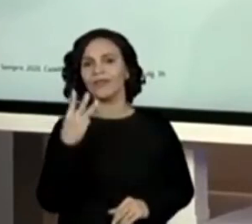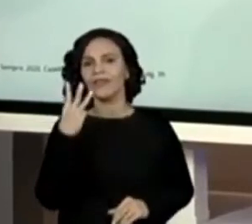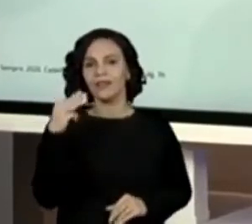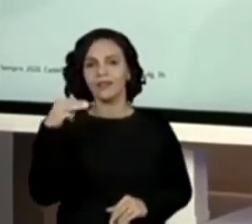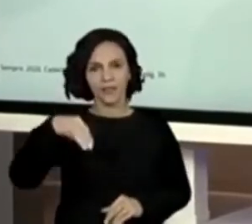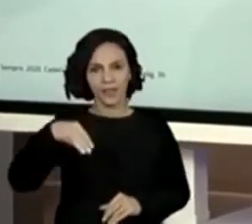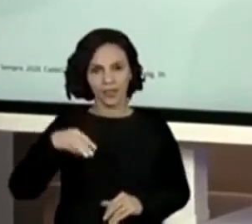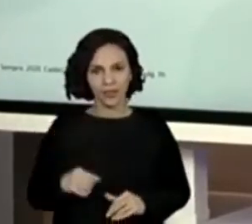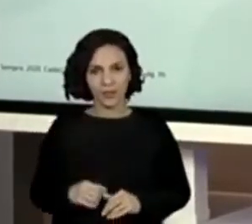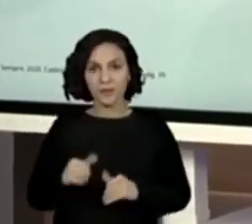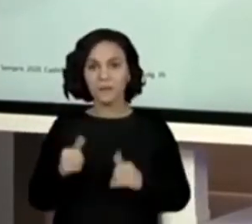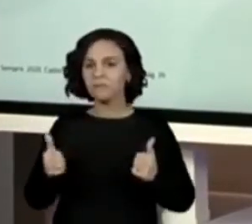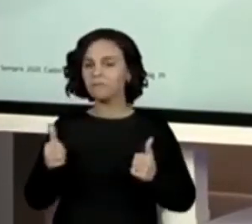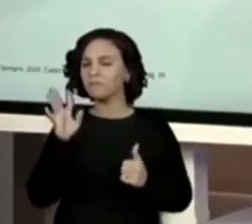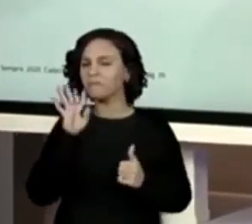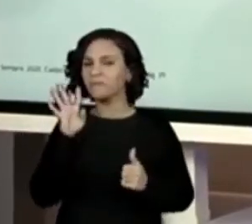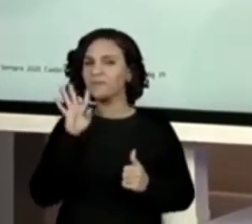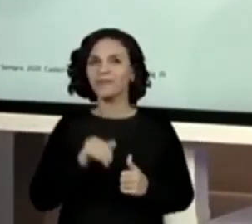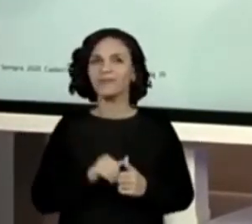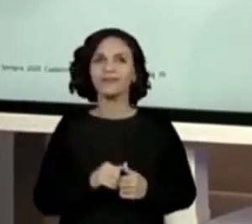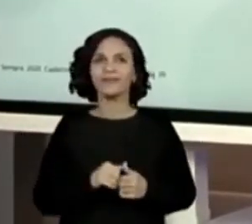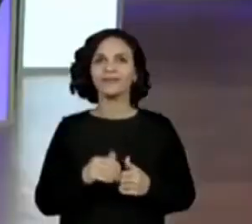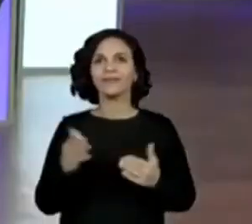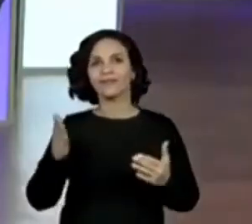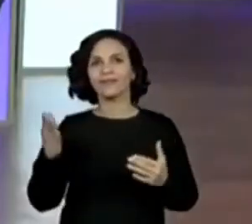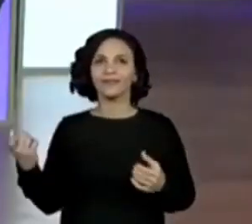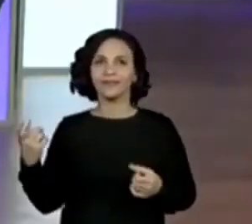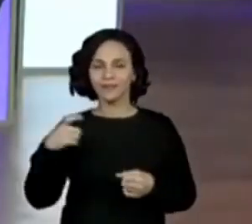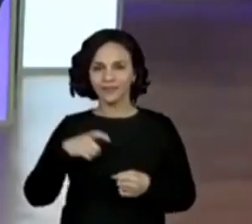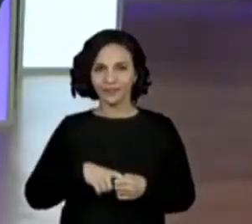metros. Muito legal. Vou voltar a tela para o print.